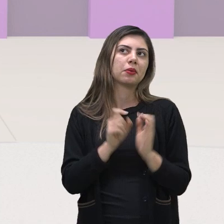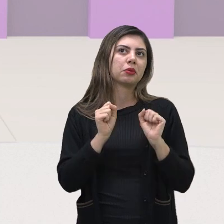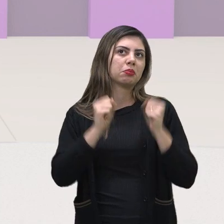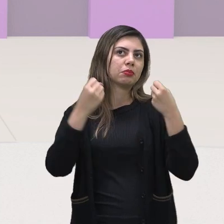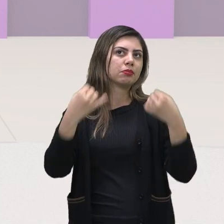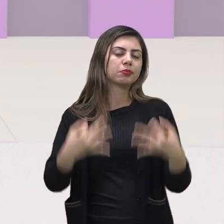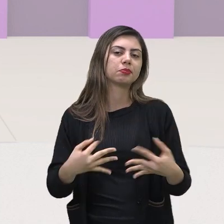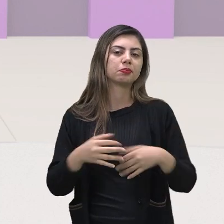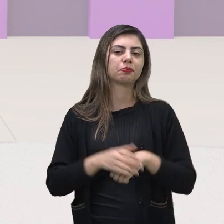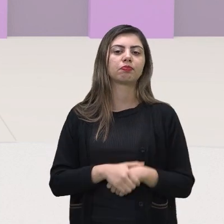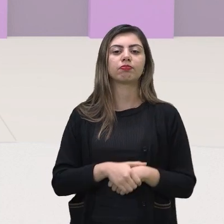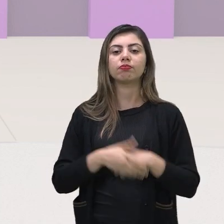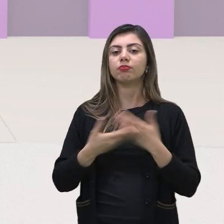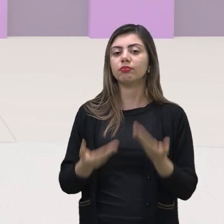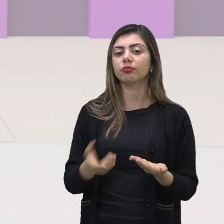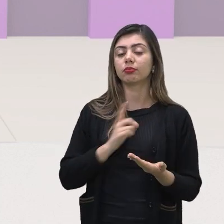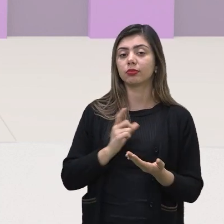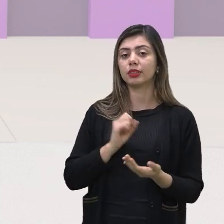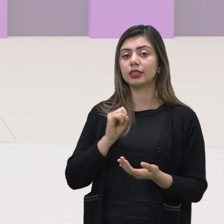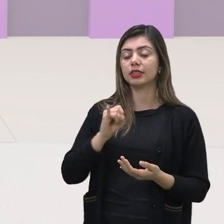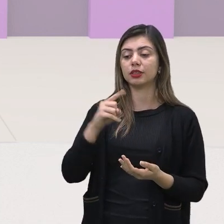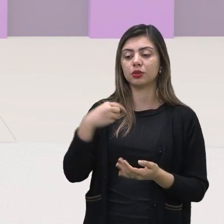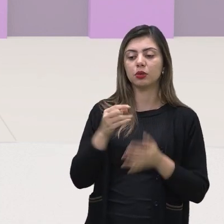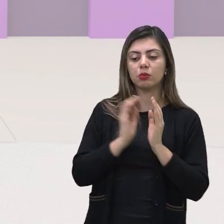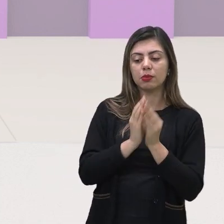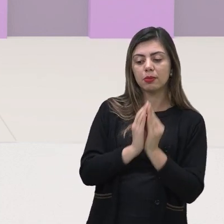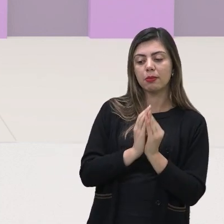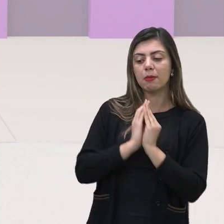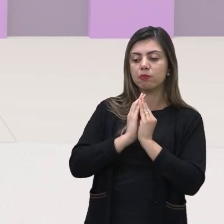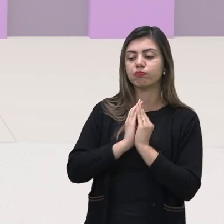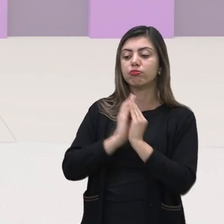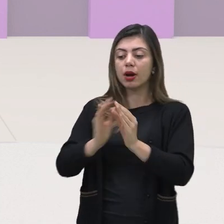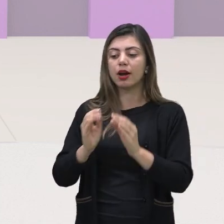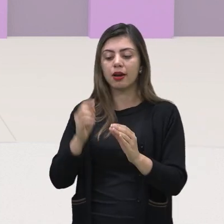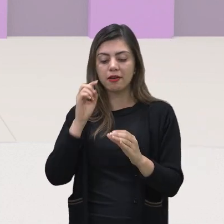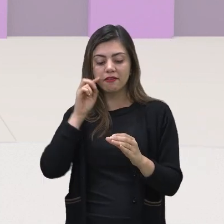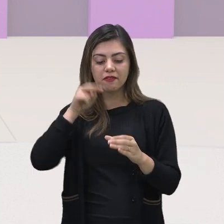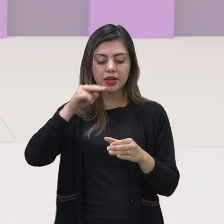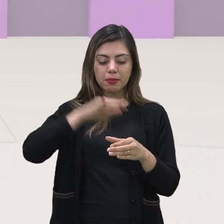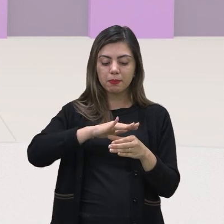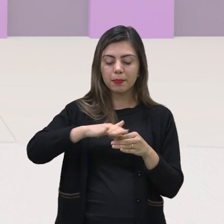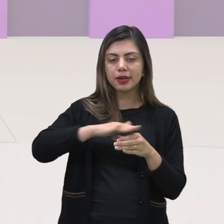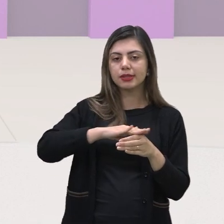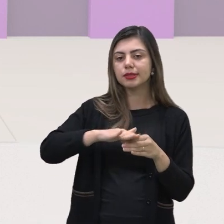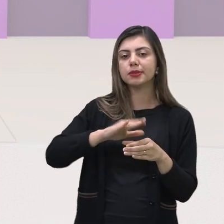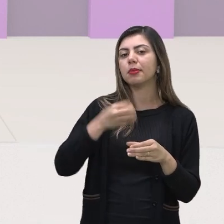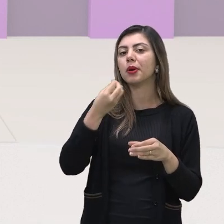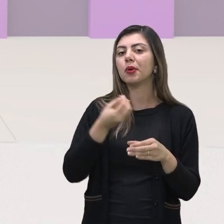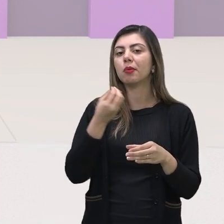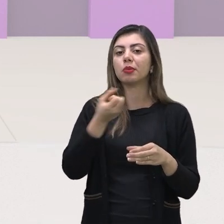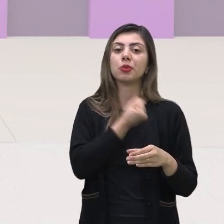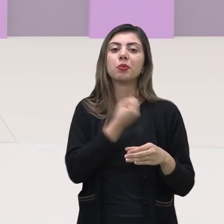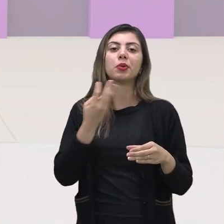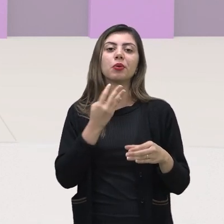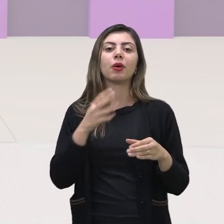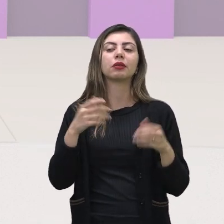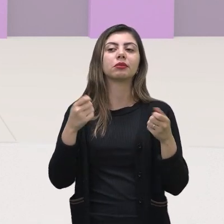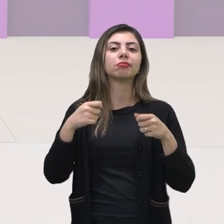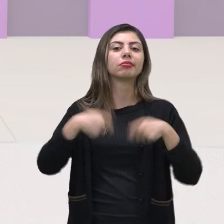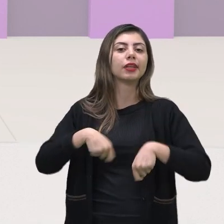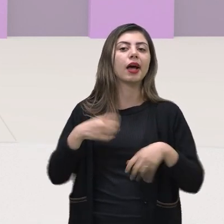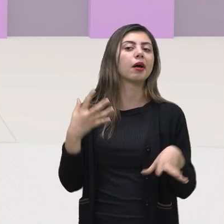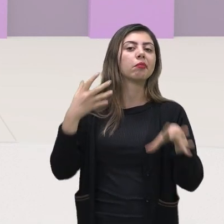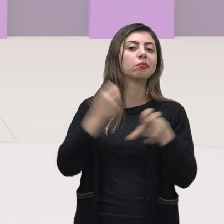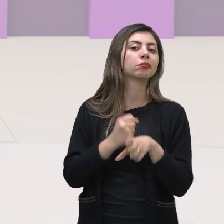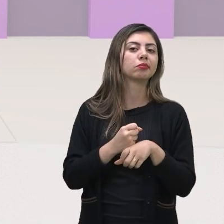qual é a chance de lançar um dado e na face voltada para cima aparecer um número par qual é